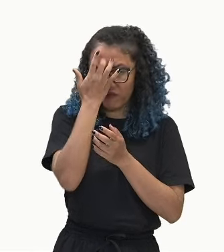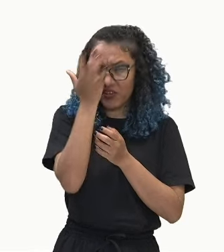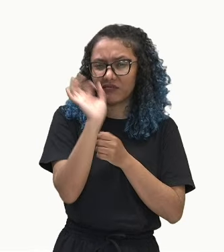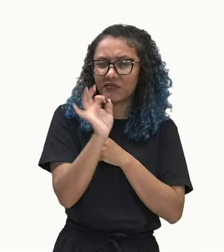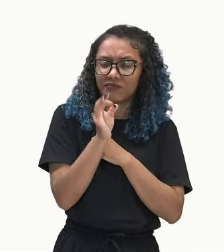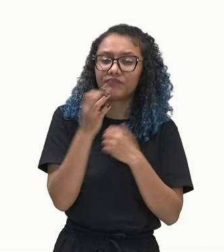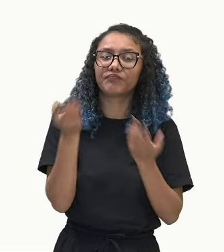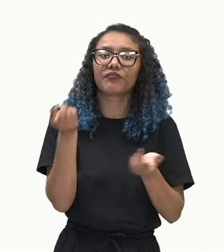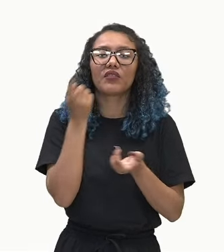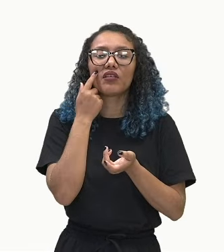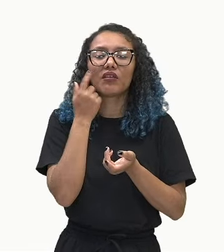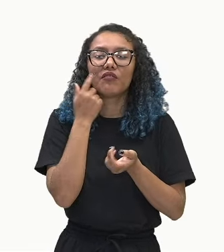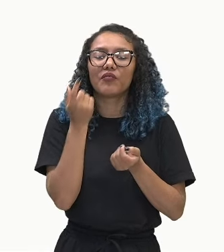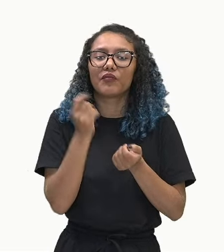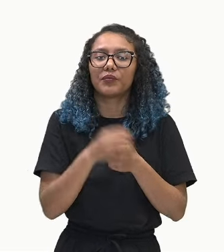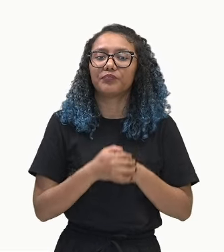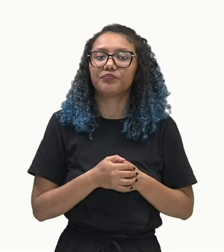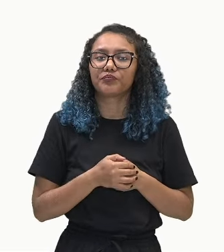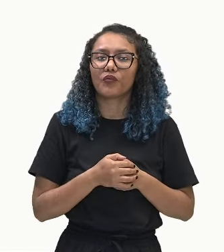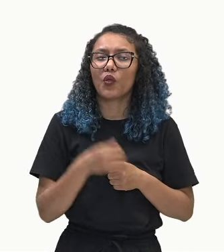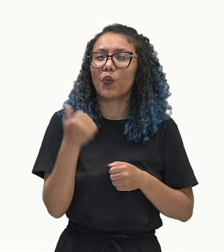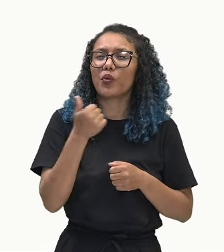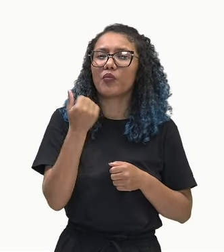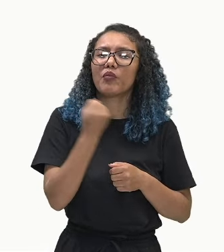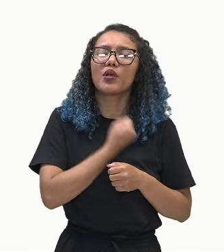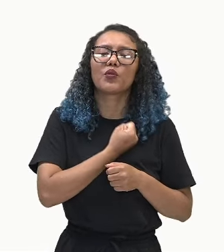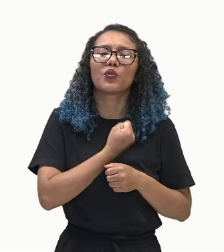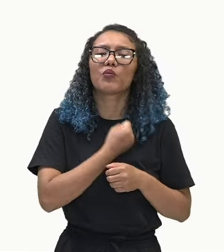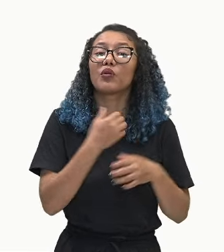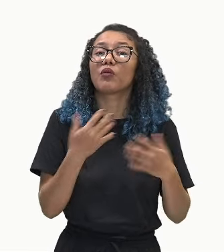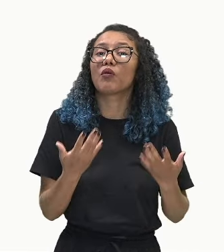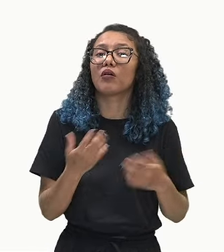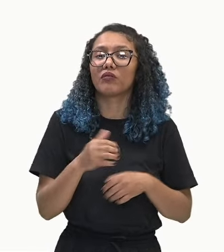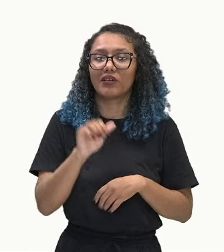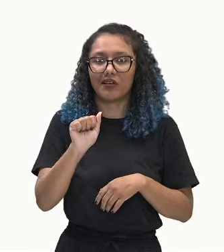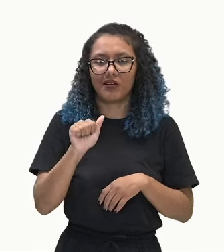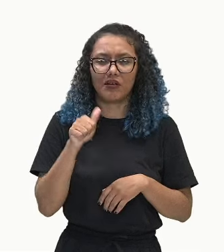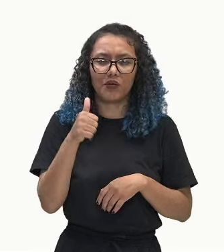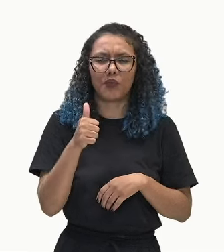Vamos identificar o primeiro termo, que é o A1.